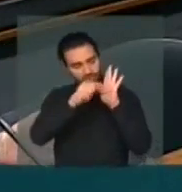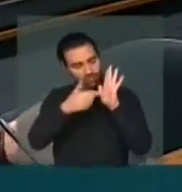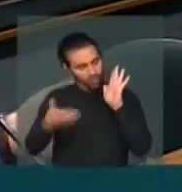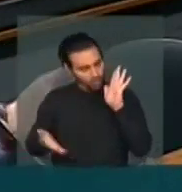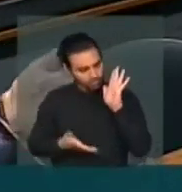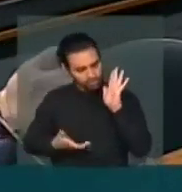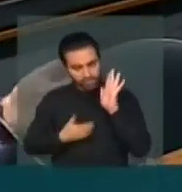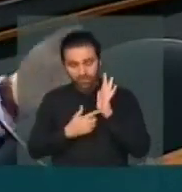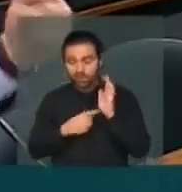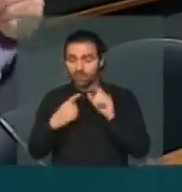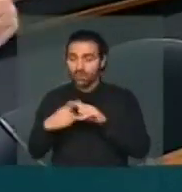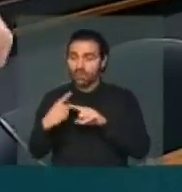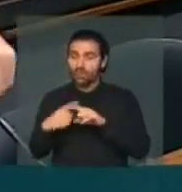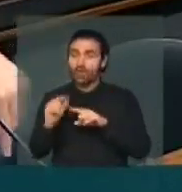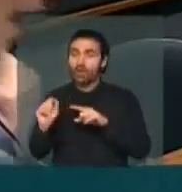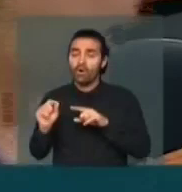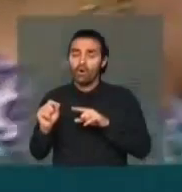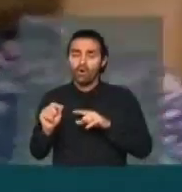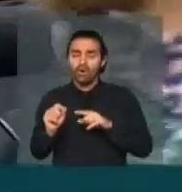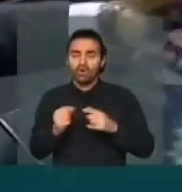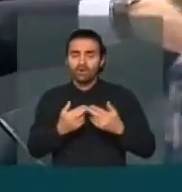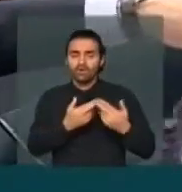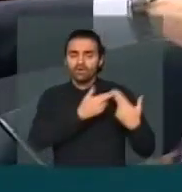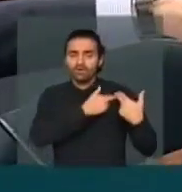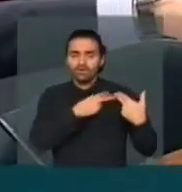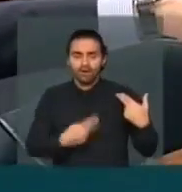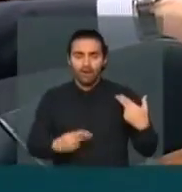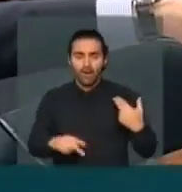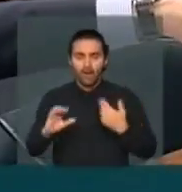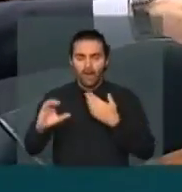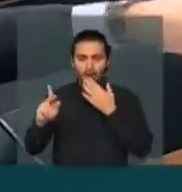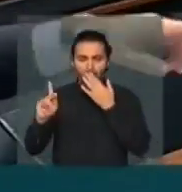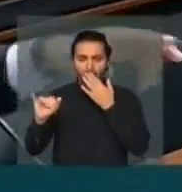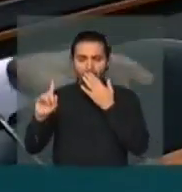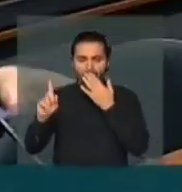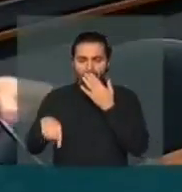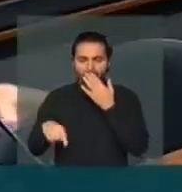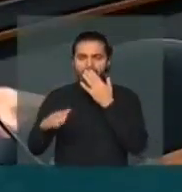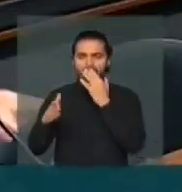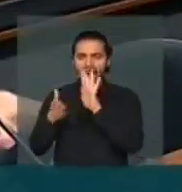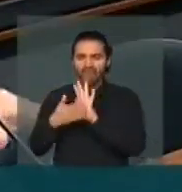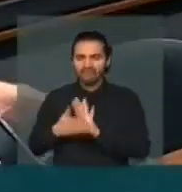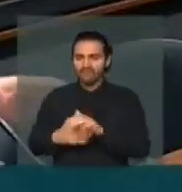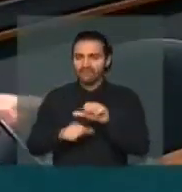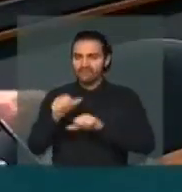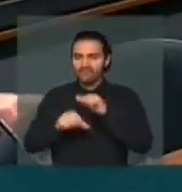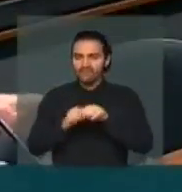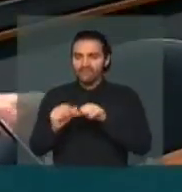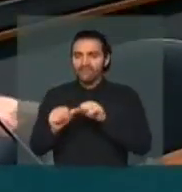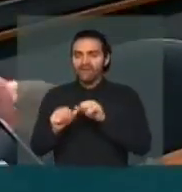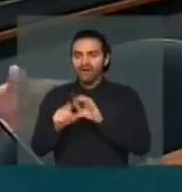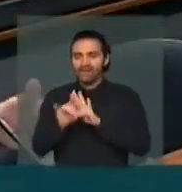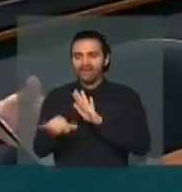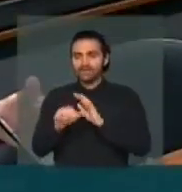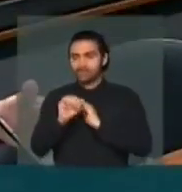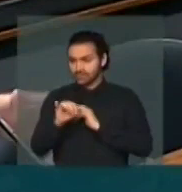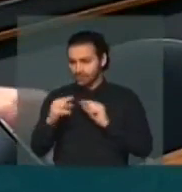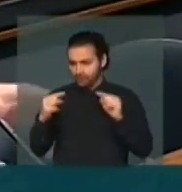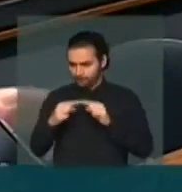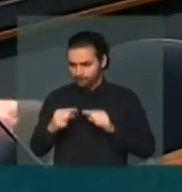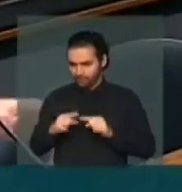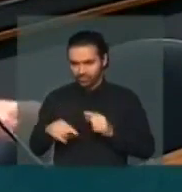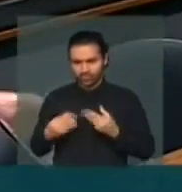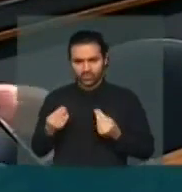até porque uma das atribuições desta CPI é propor mudanças na legislação, se ela é suficientemente hígida